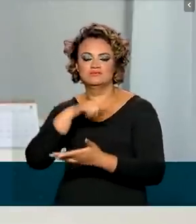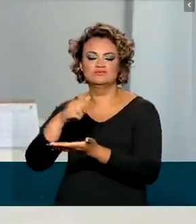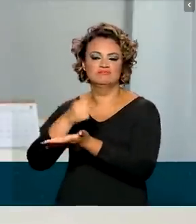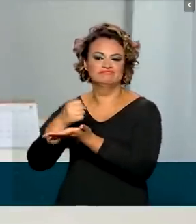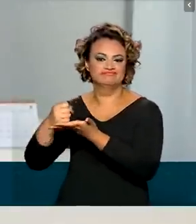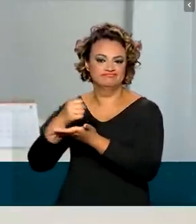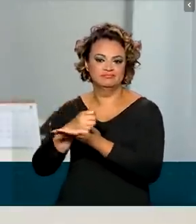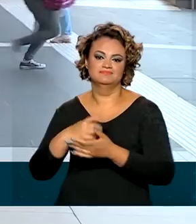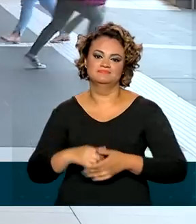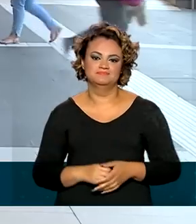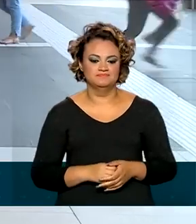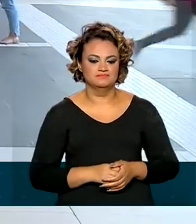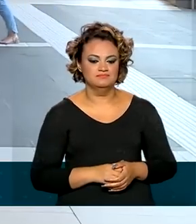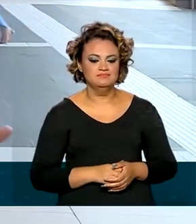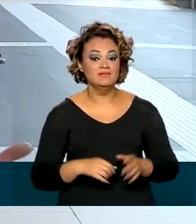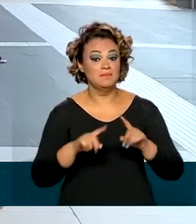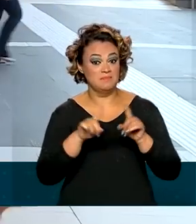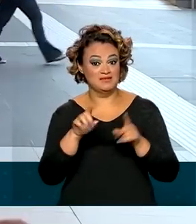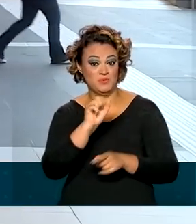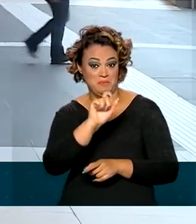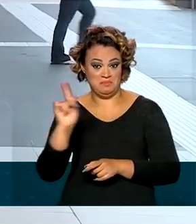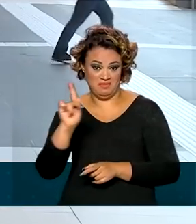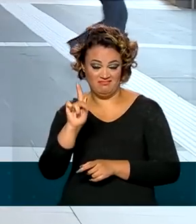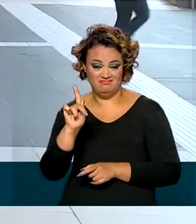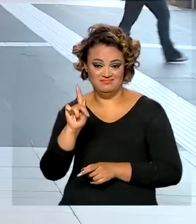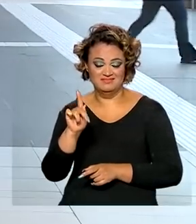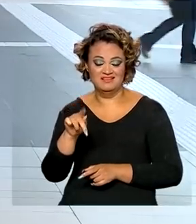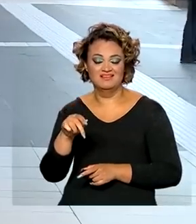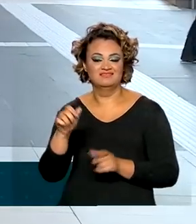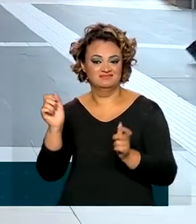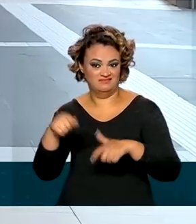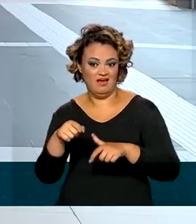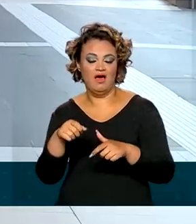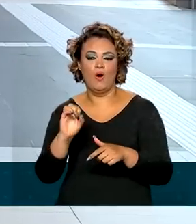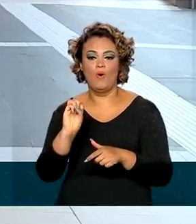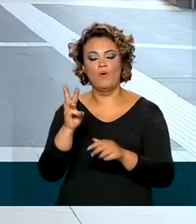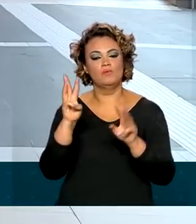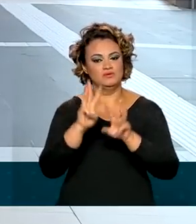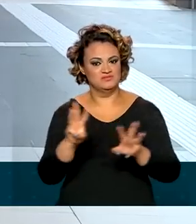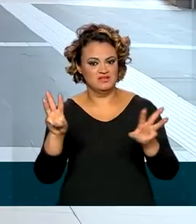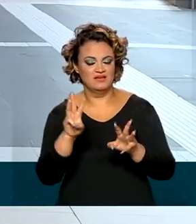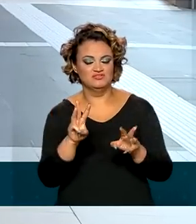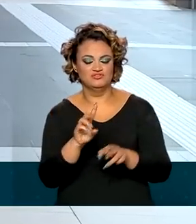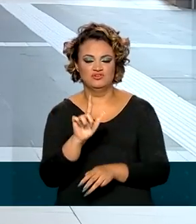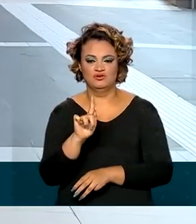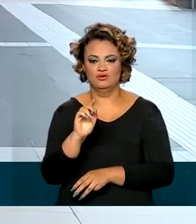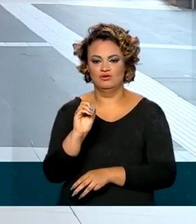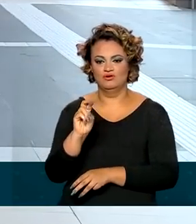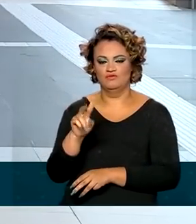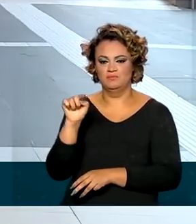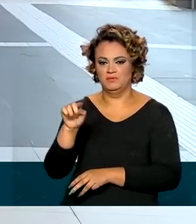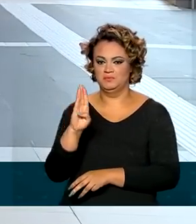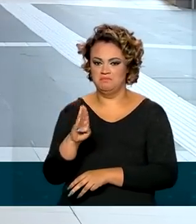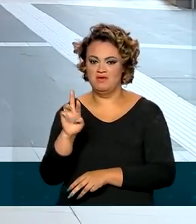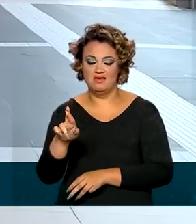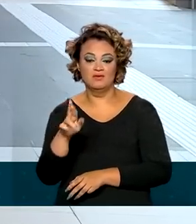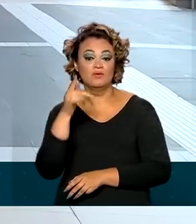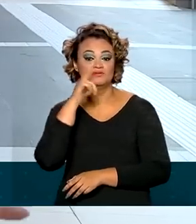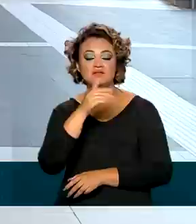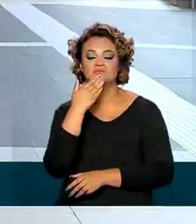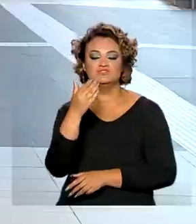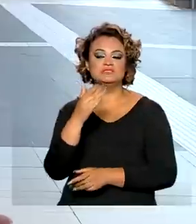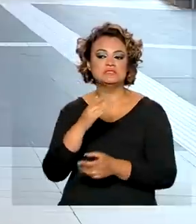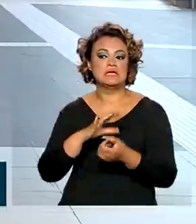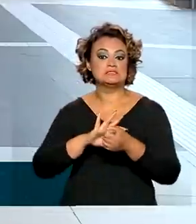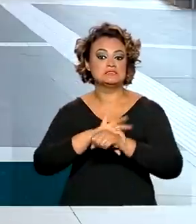até para outro município. Pelo aplicativo Carteira de Trabalho Digital ou pelo portal gov.br, é possível solicitar seguro